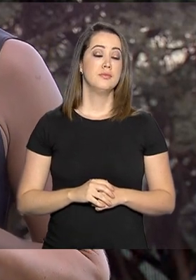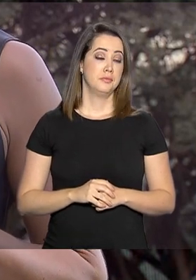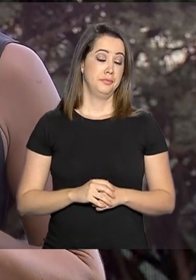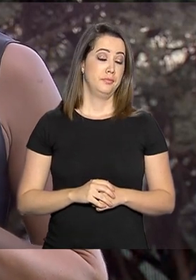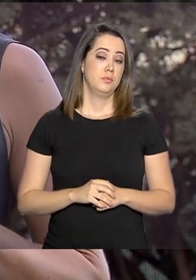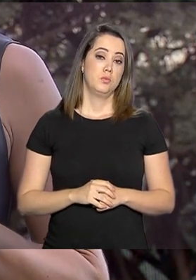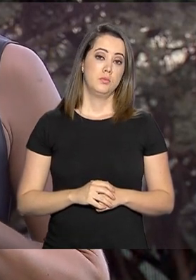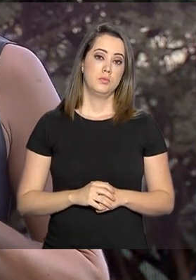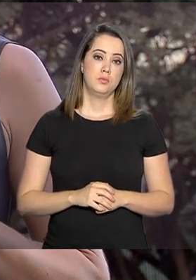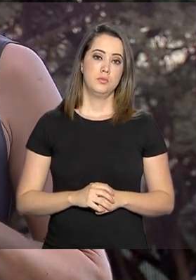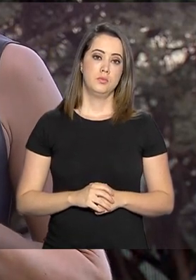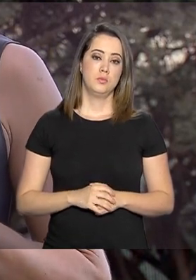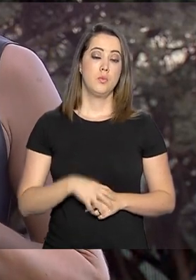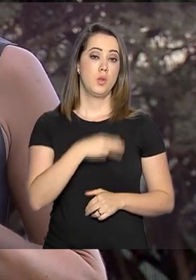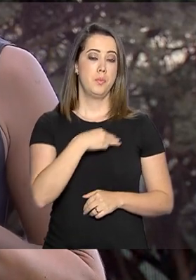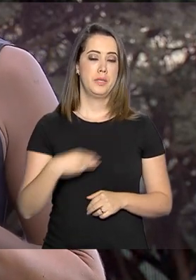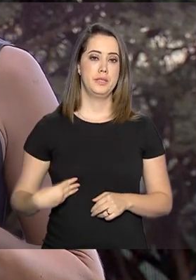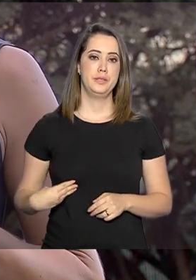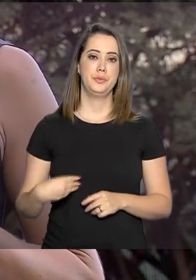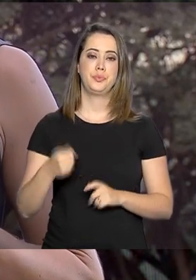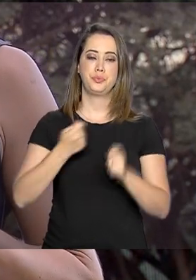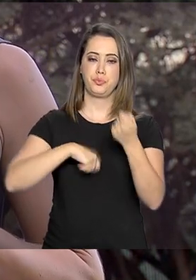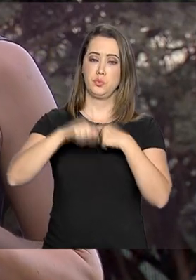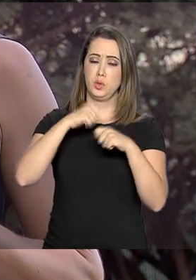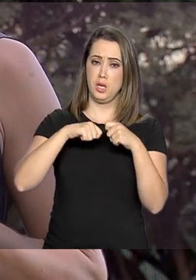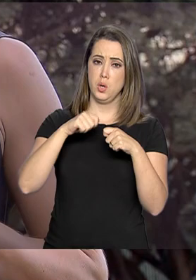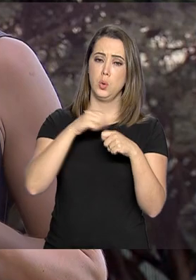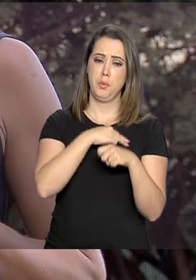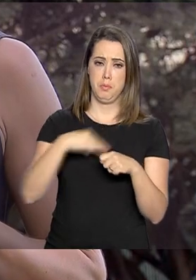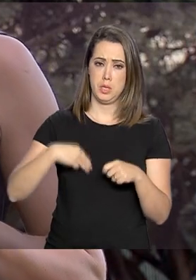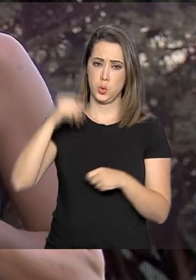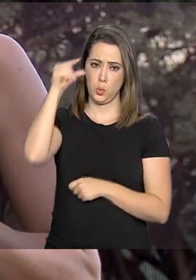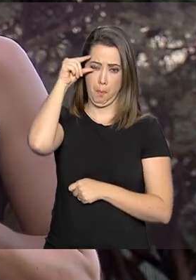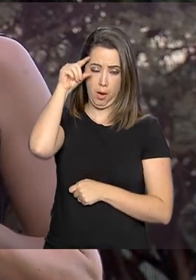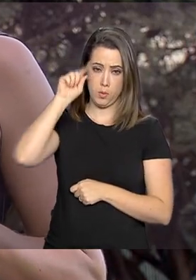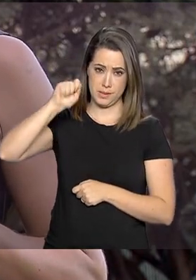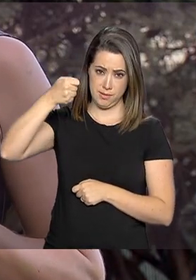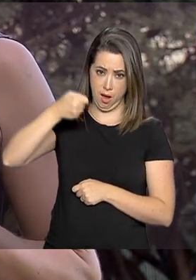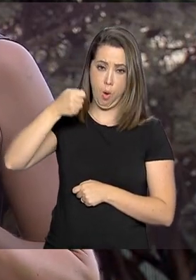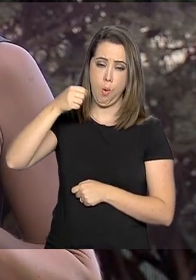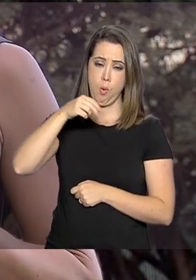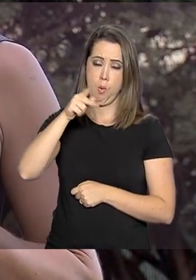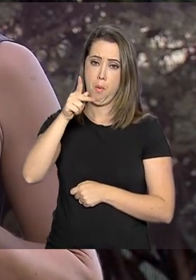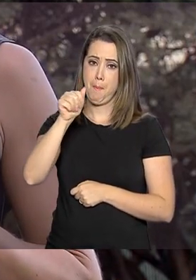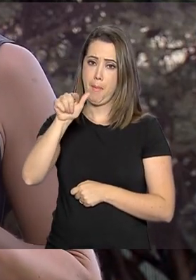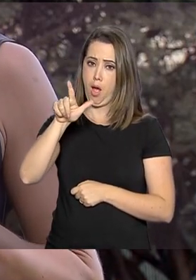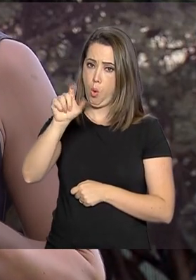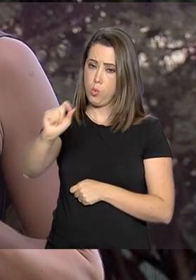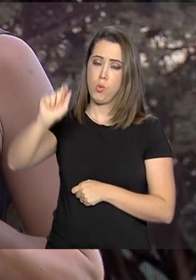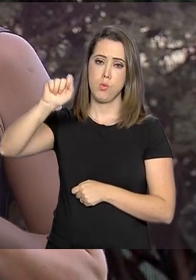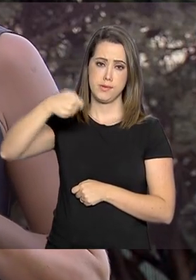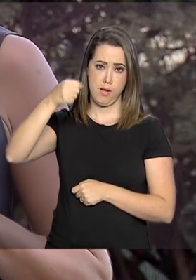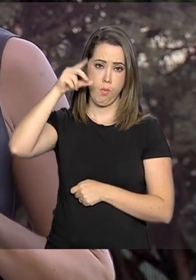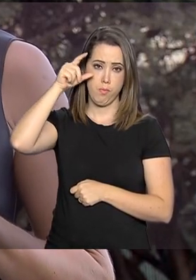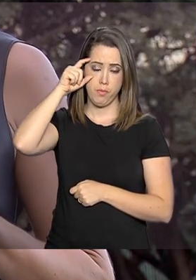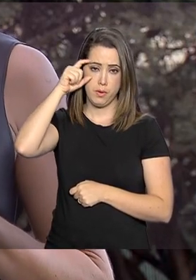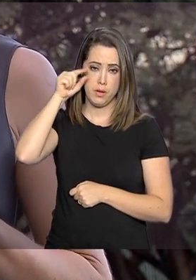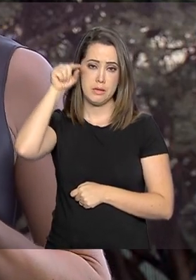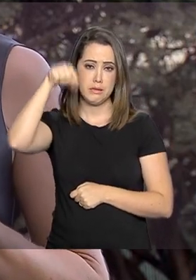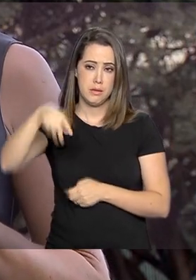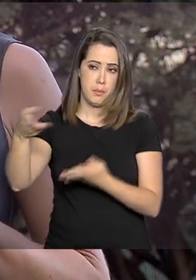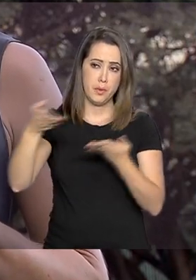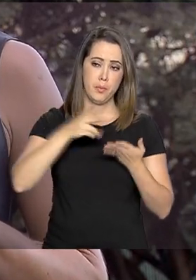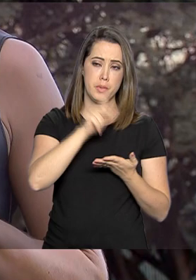Olha, o ministro da Economia, Paulo Guedes, também falou com a imprensa, ele que recebeu o presidente aqui, né, no Ministério da